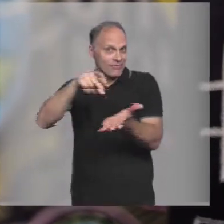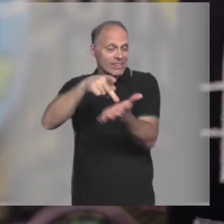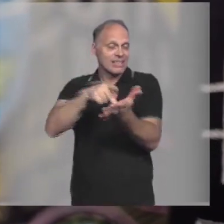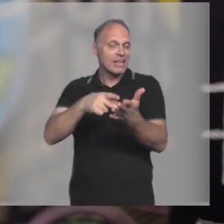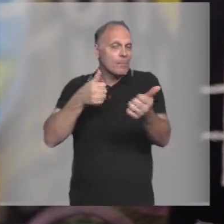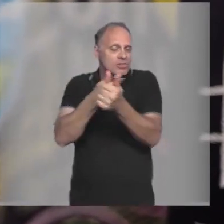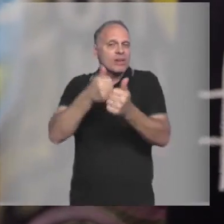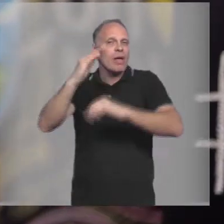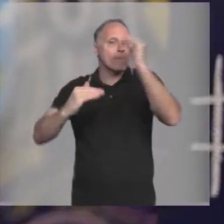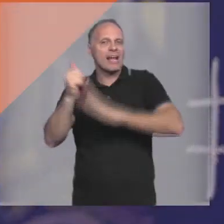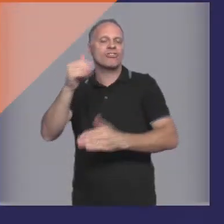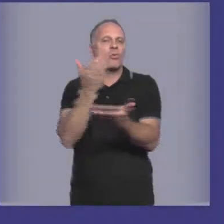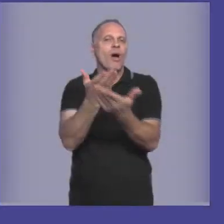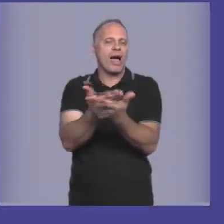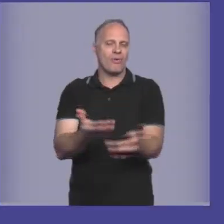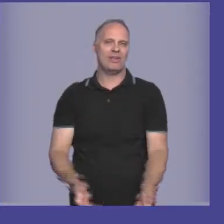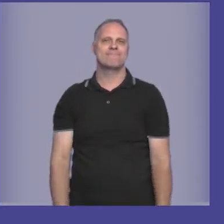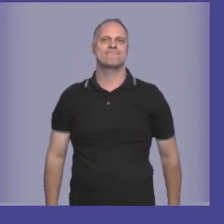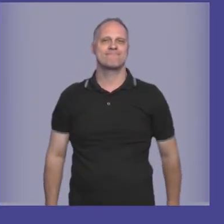prática de mercado com o dia a dia de sala de aula.